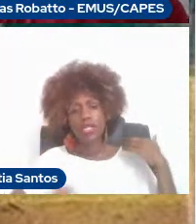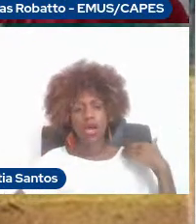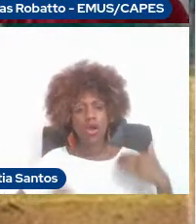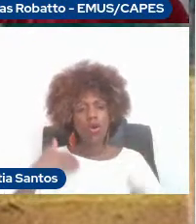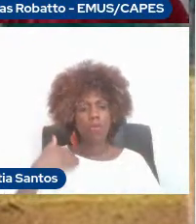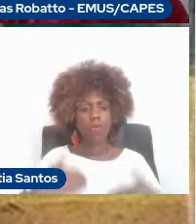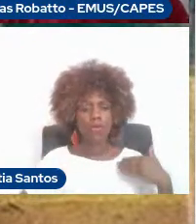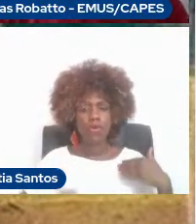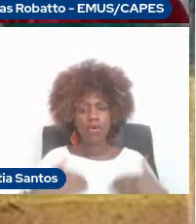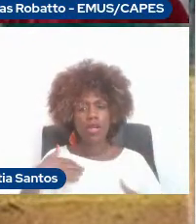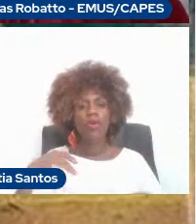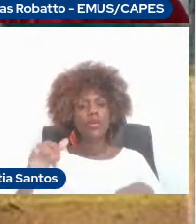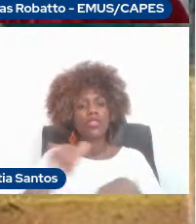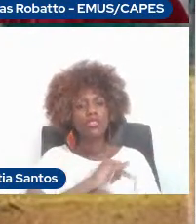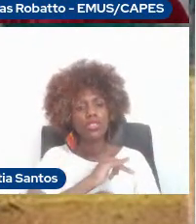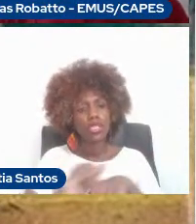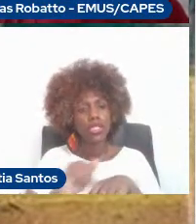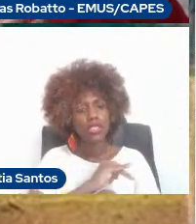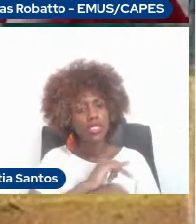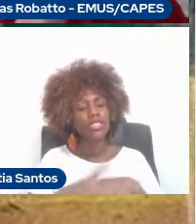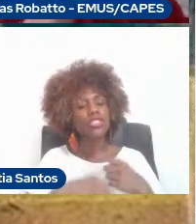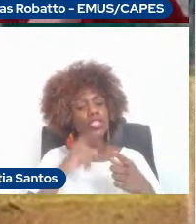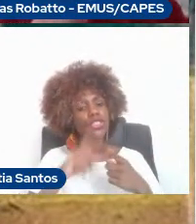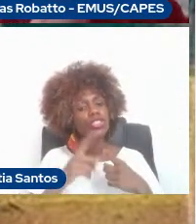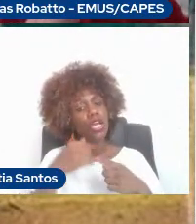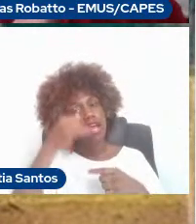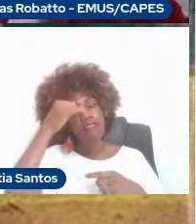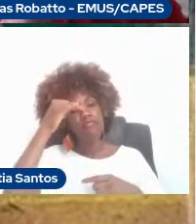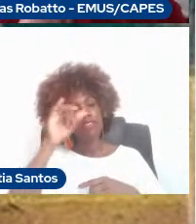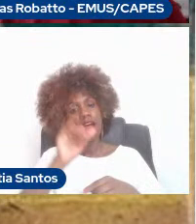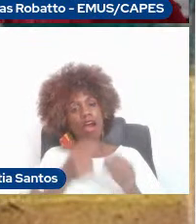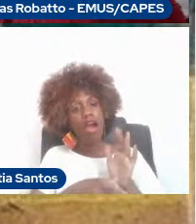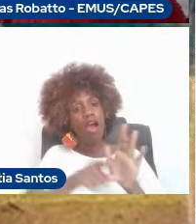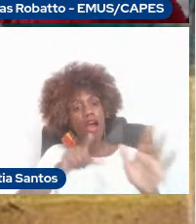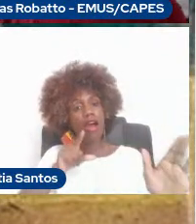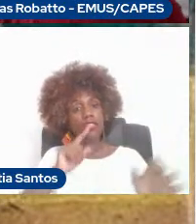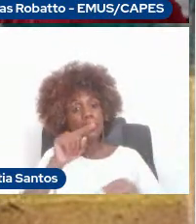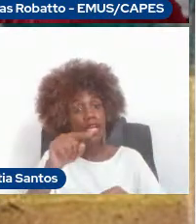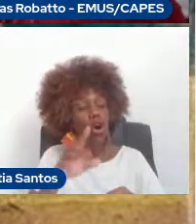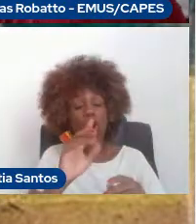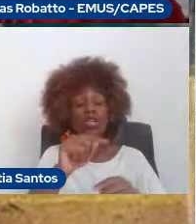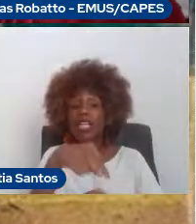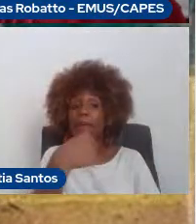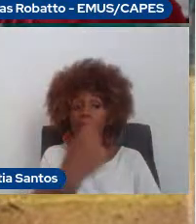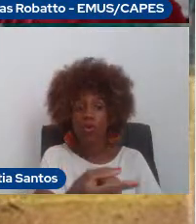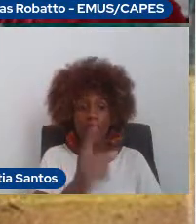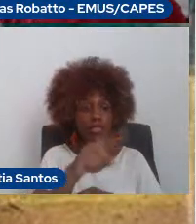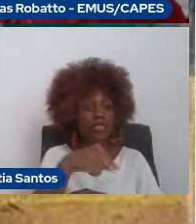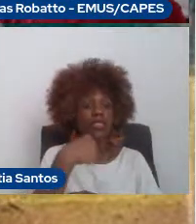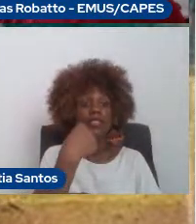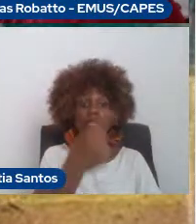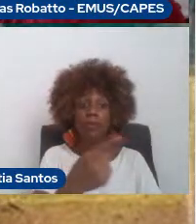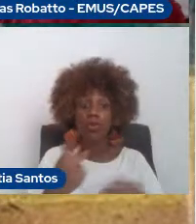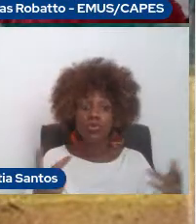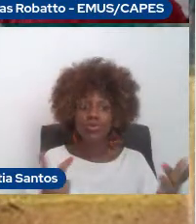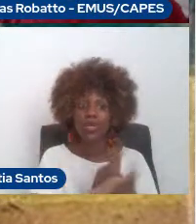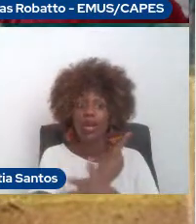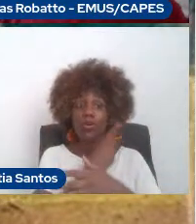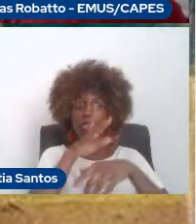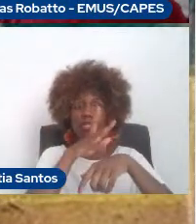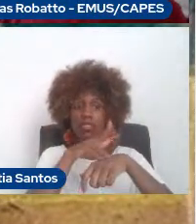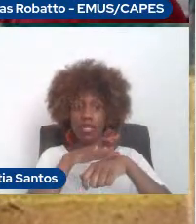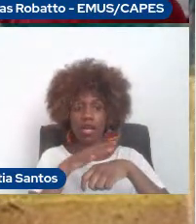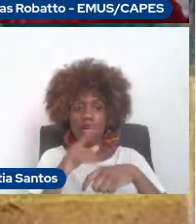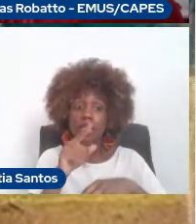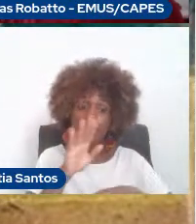desenvolvimento de estratégias de prevenção secundária pós-lesão, que é algo que tem que ser feito com muito cuidado, porque